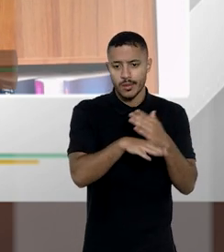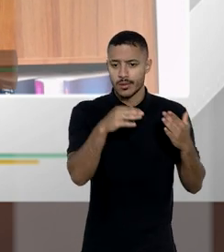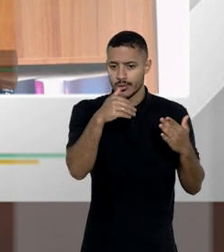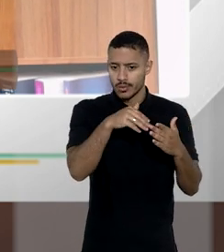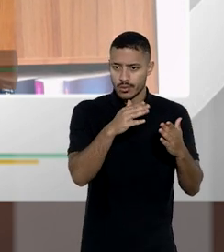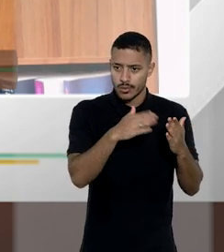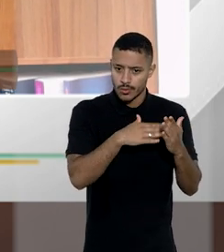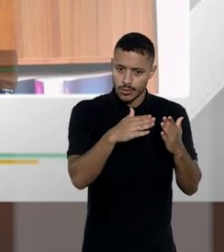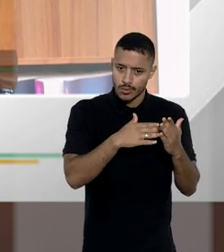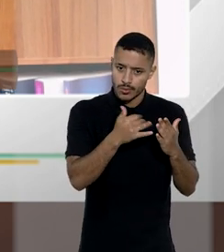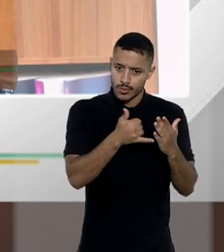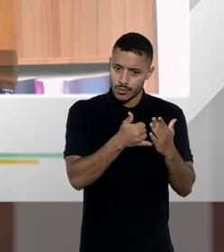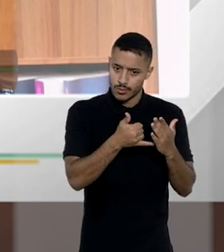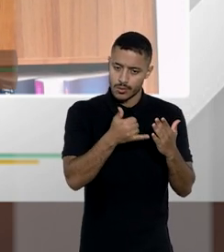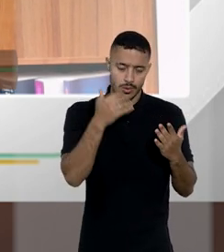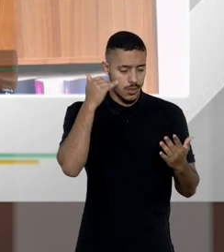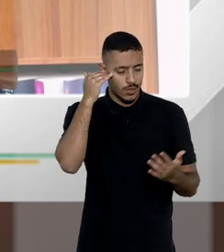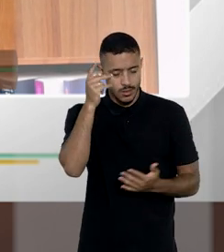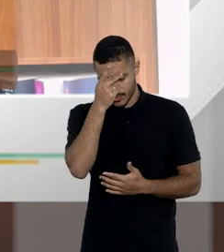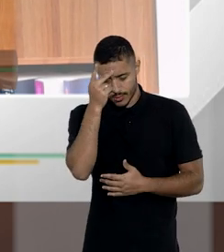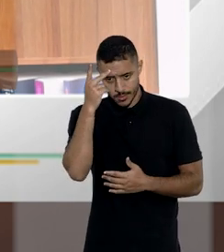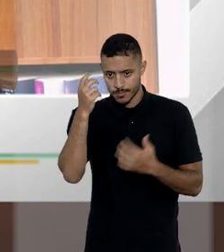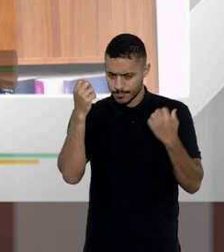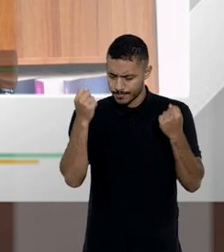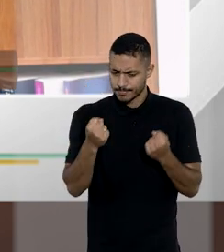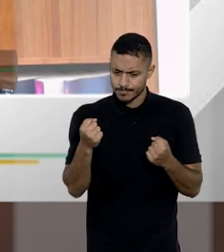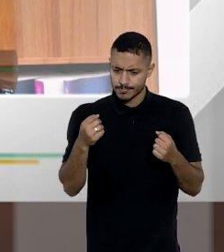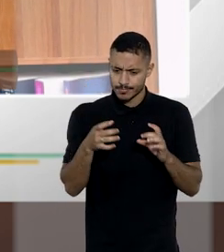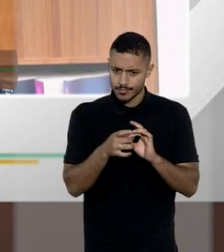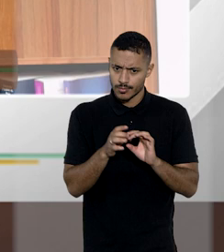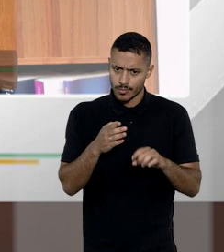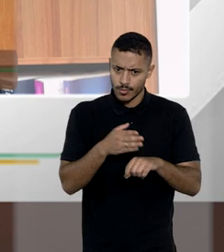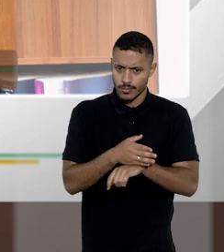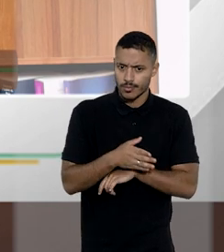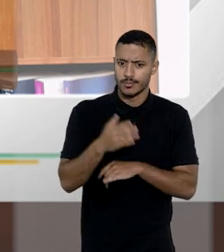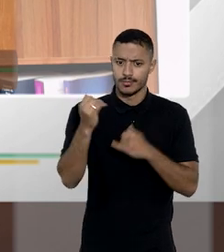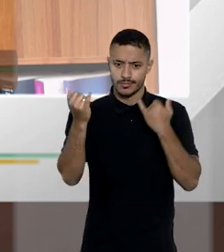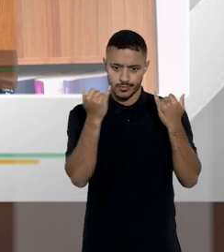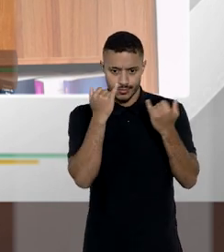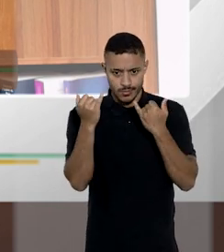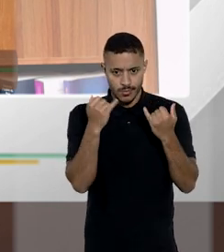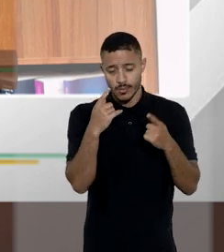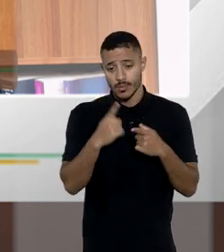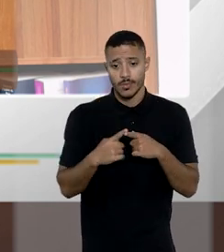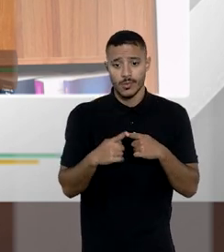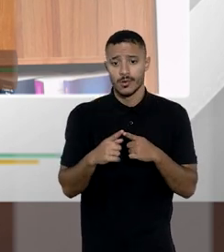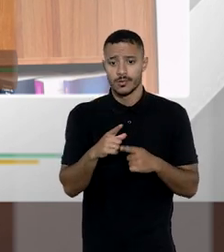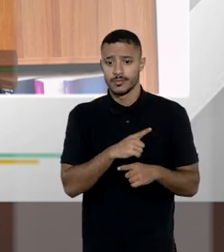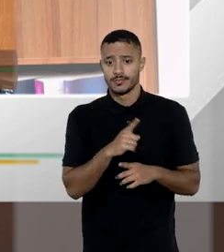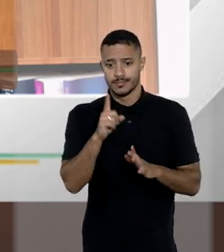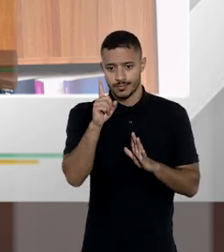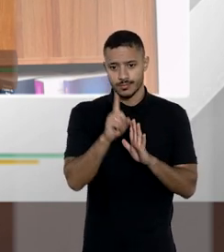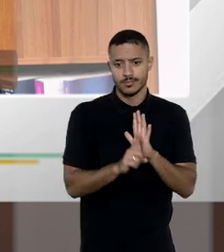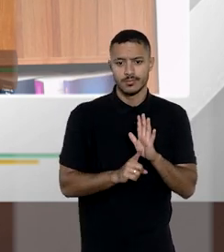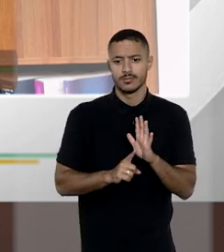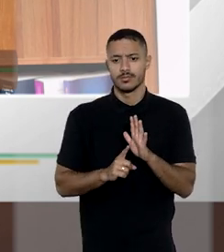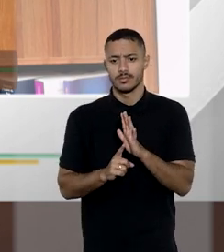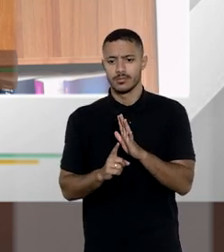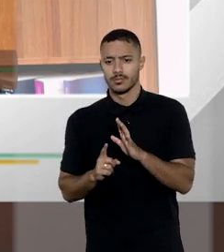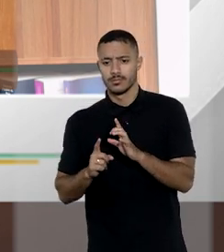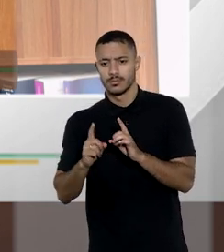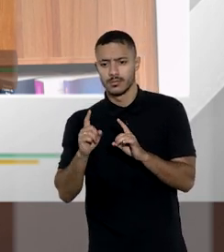todavia será que eu posso permitir o acesso a esses dados porque aí eu tenho um direito à